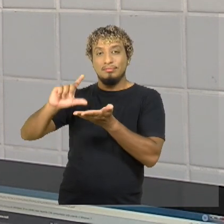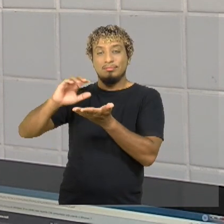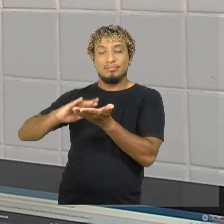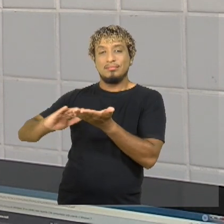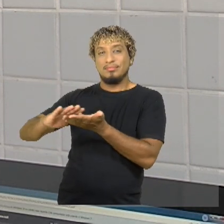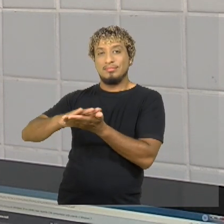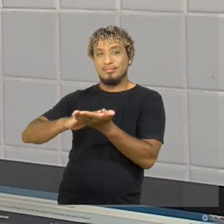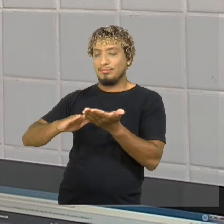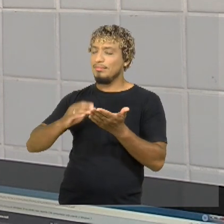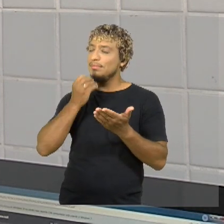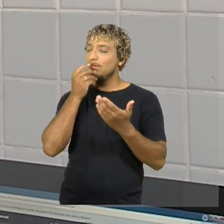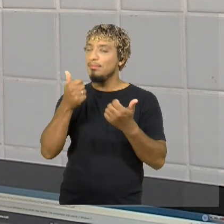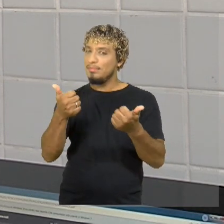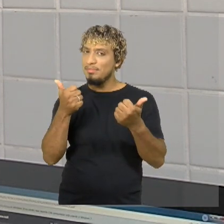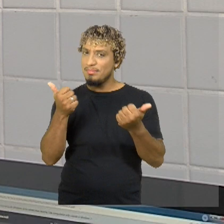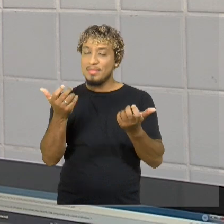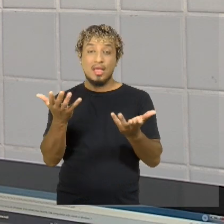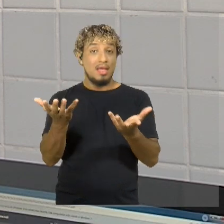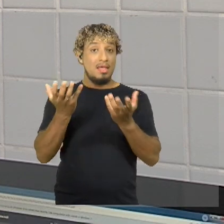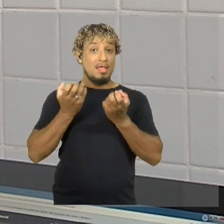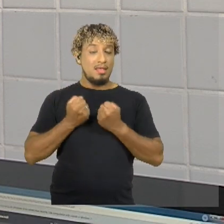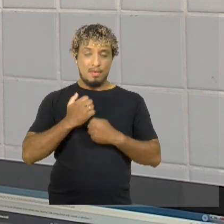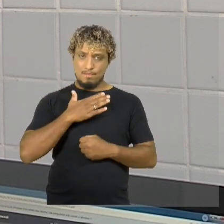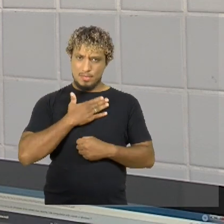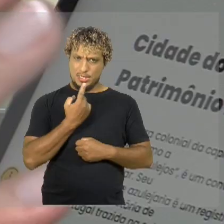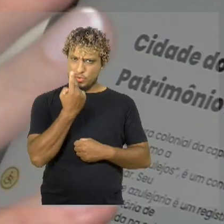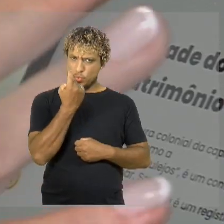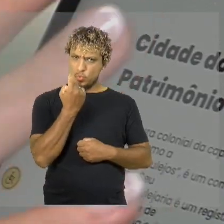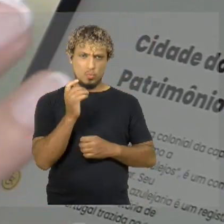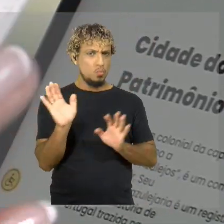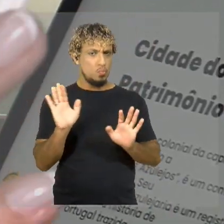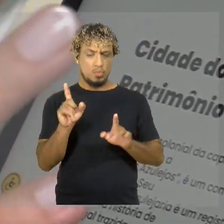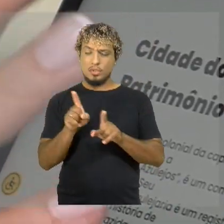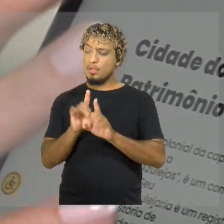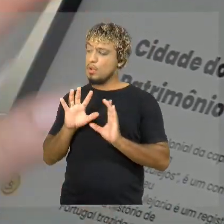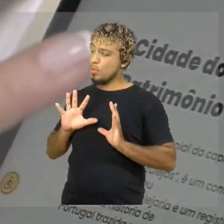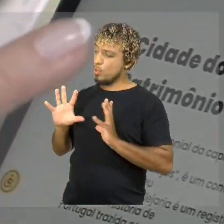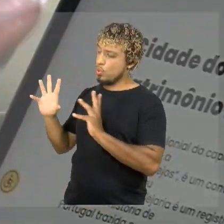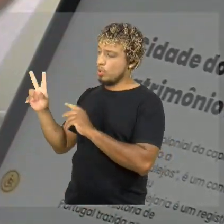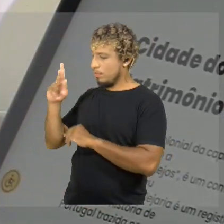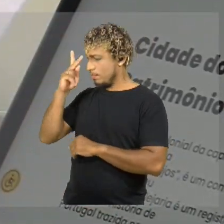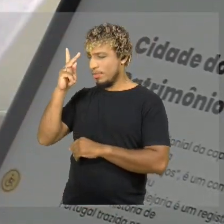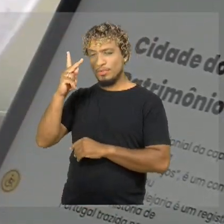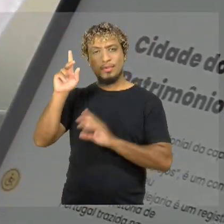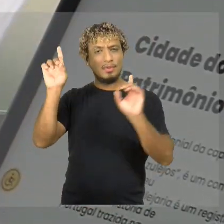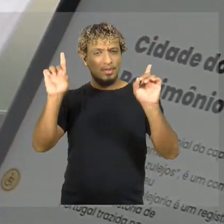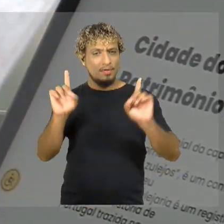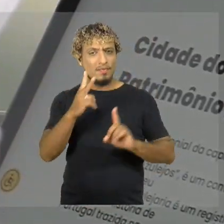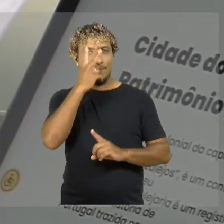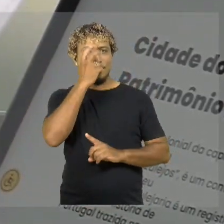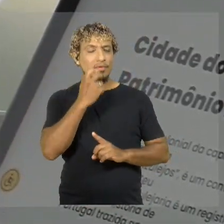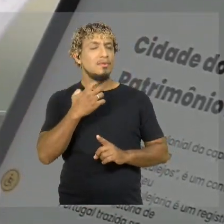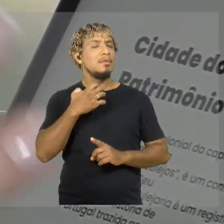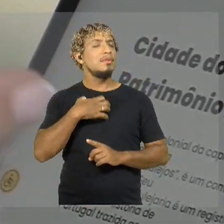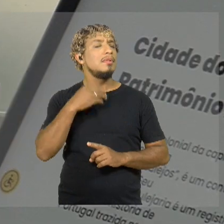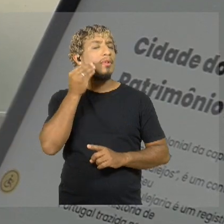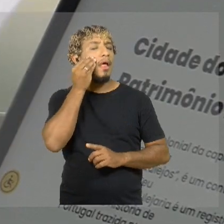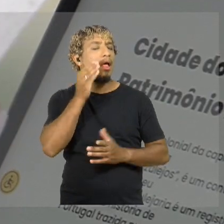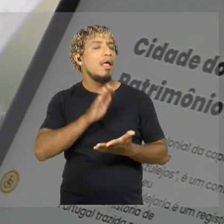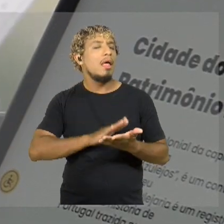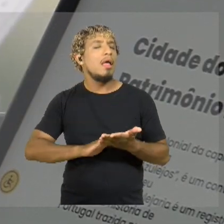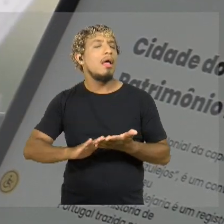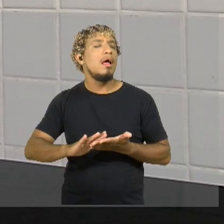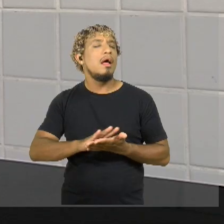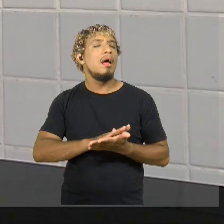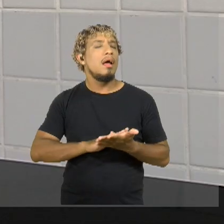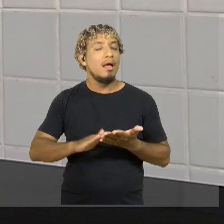receptividade foi muito boa, né. Não só a minha, mas de várias outras pessoas com deficiência visual que fizeram o teste dos